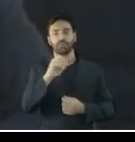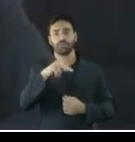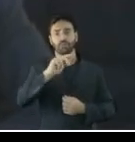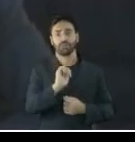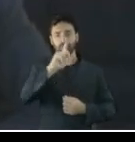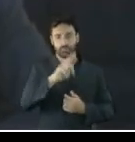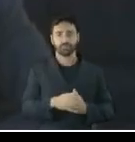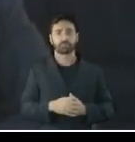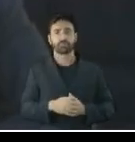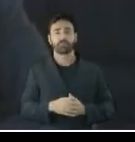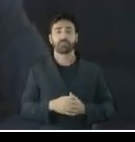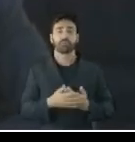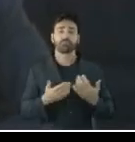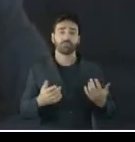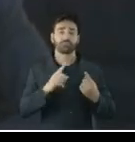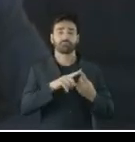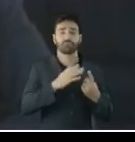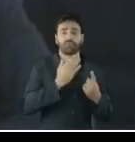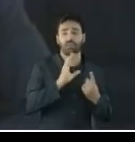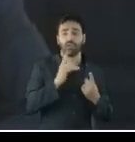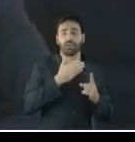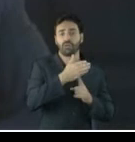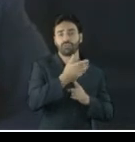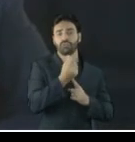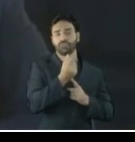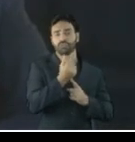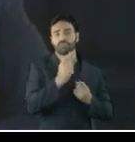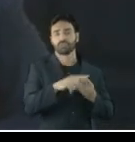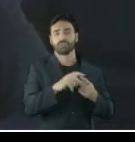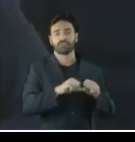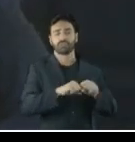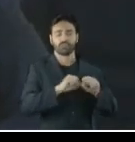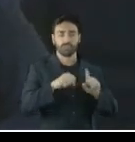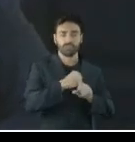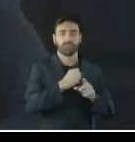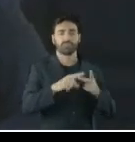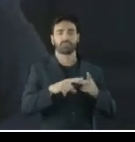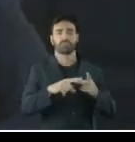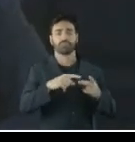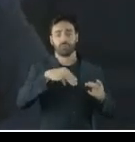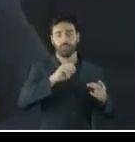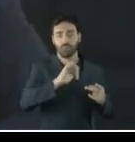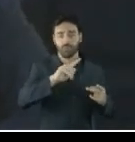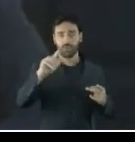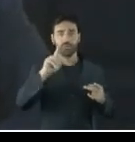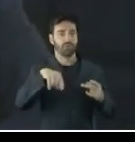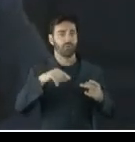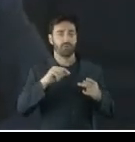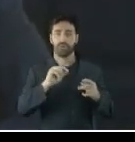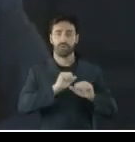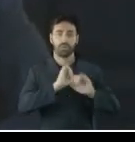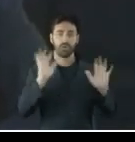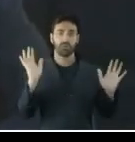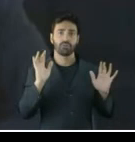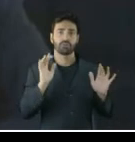A espécie de repercussão financeira, óbvio que a repercussão psicológica, sociológica, moral, penal desse tema é evidente, mas